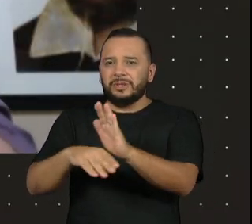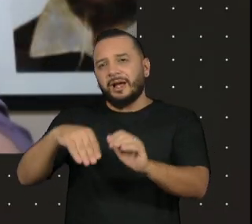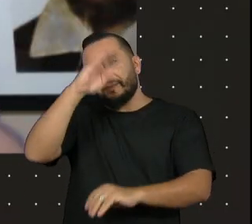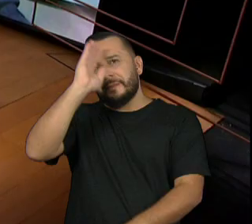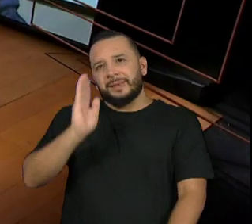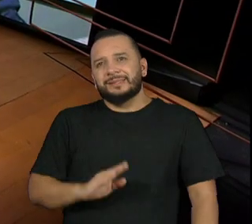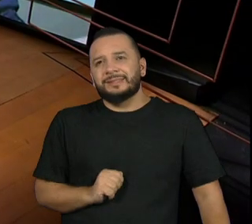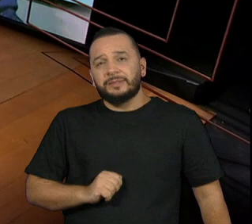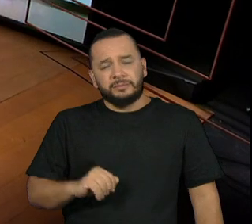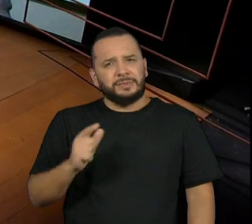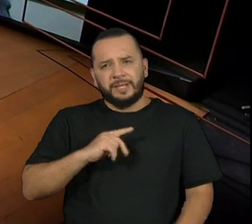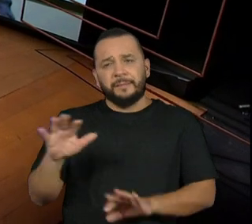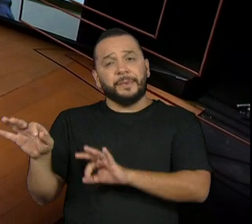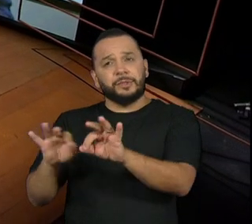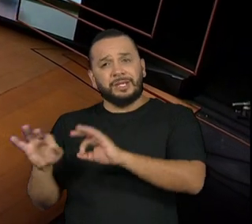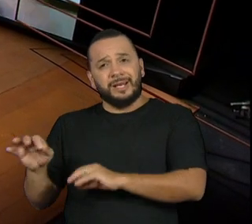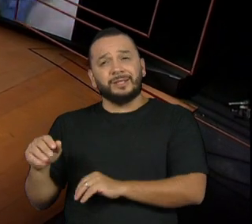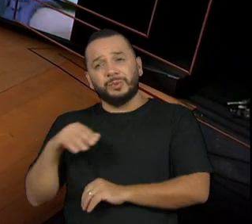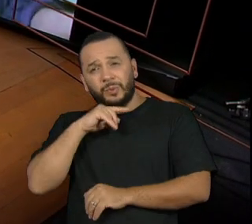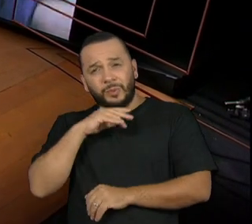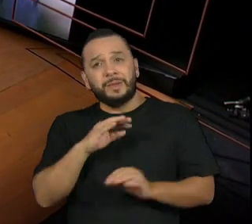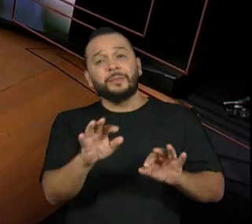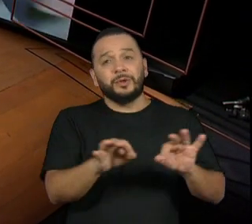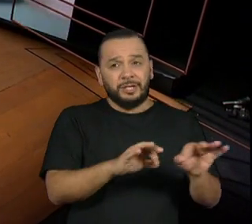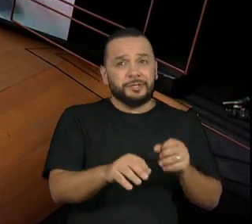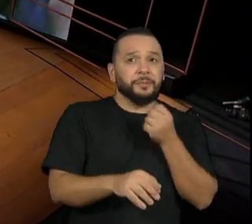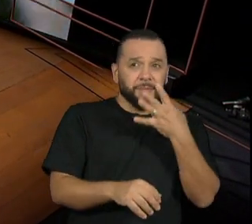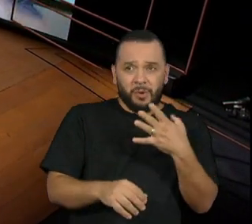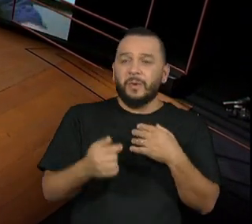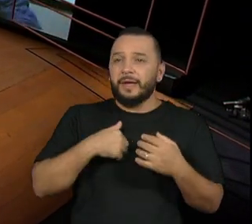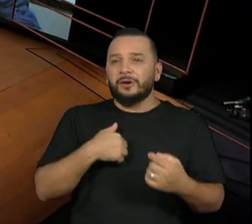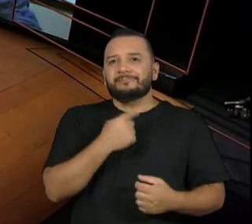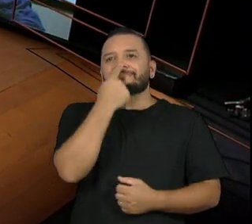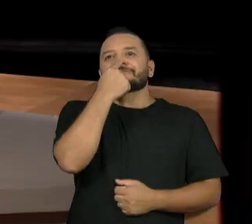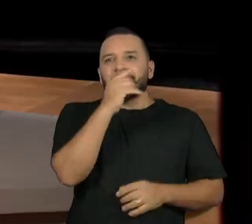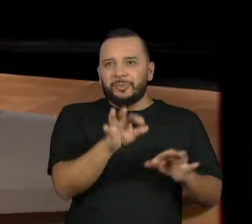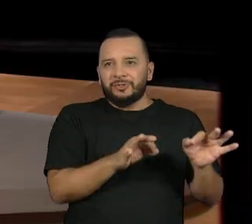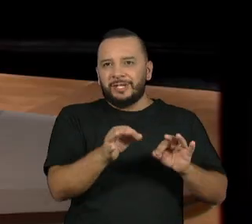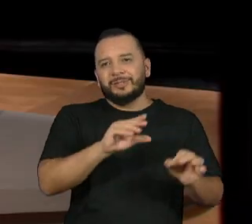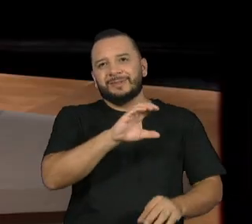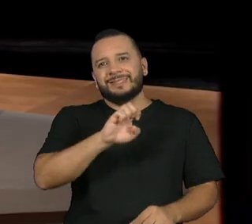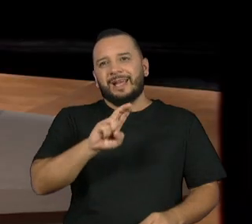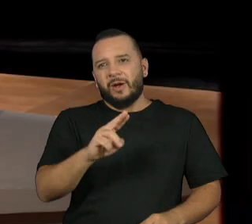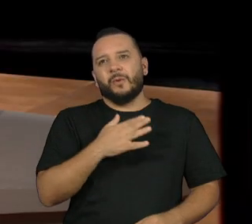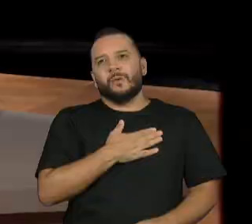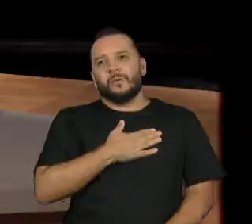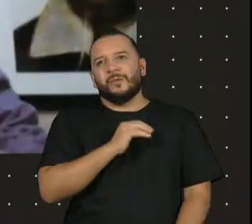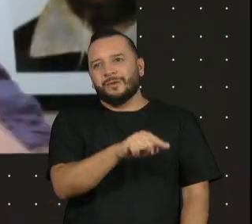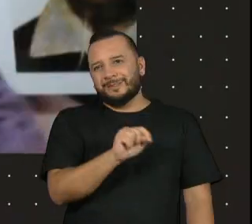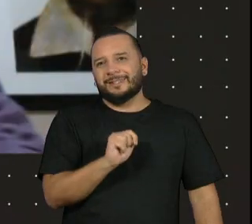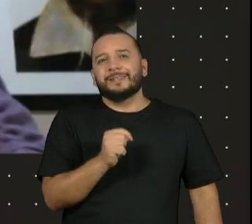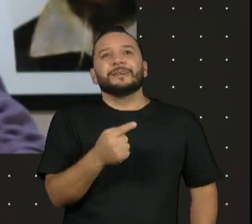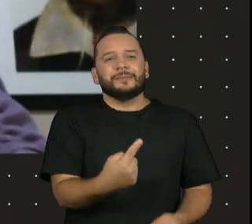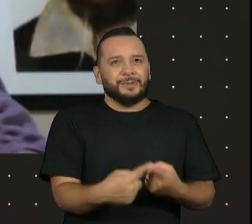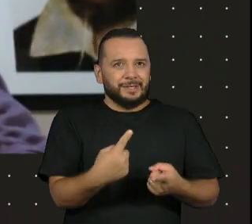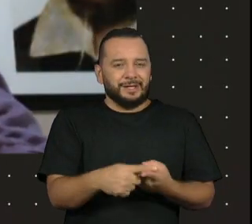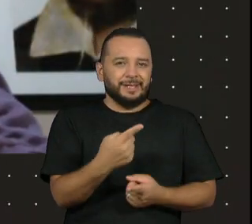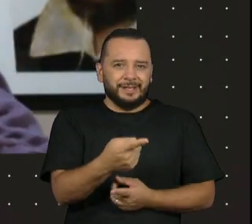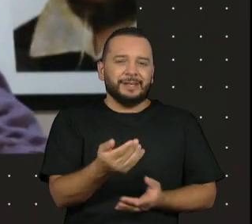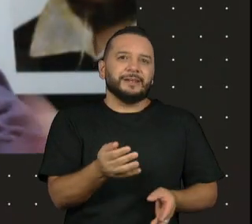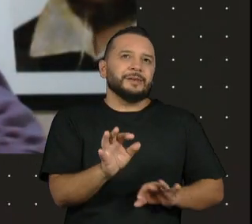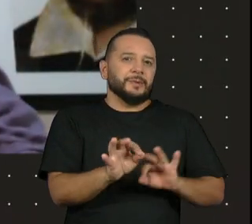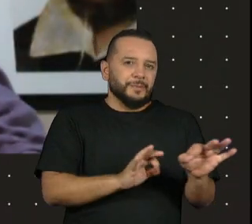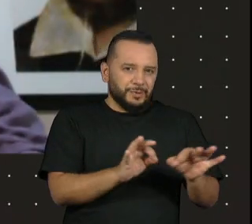projetos e projetos, eu me identifico com esse projeto que eu participei, porque ver esse projeto vê o